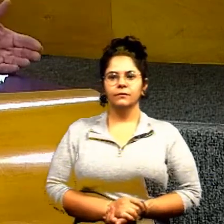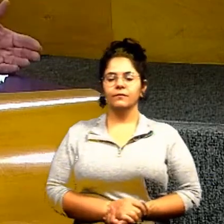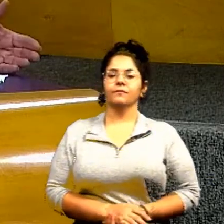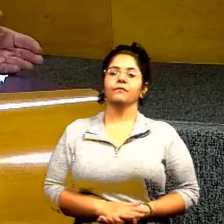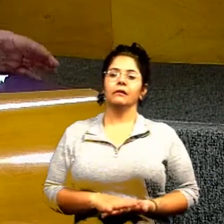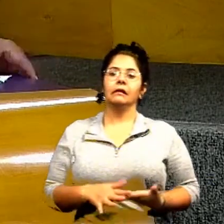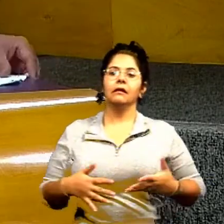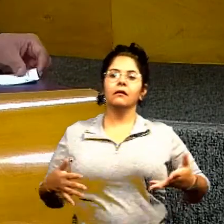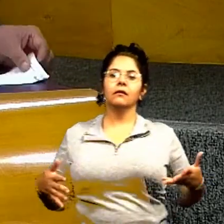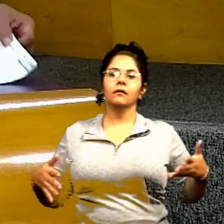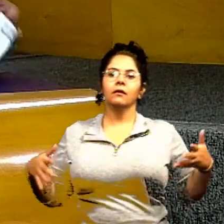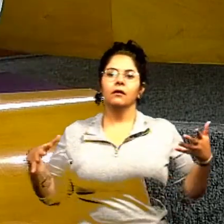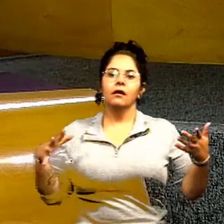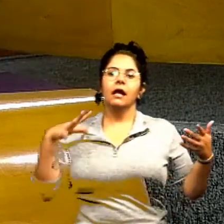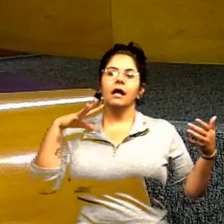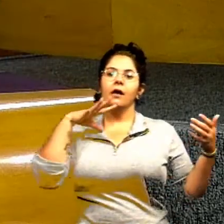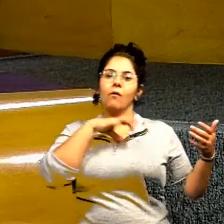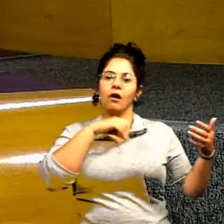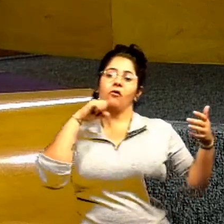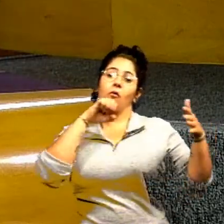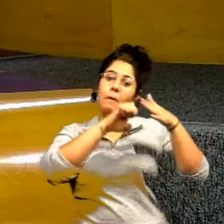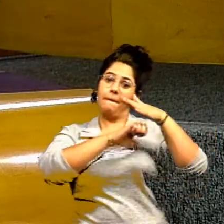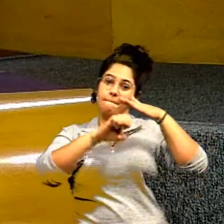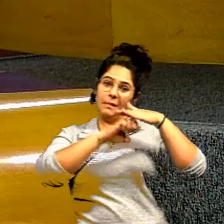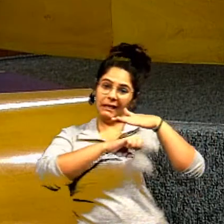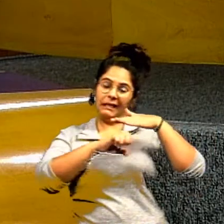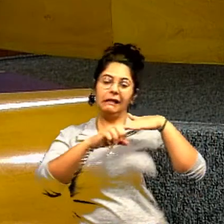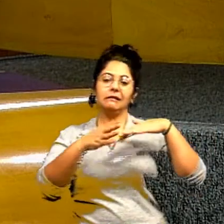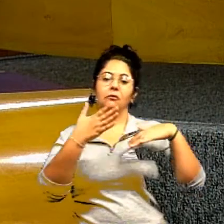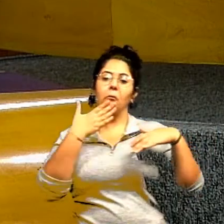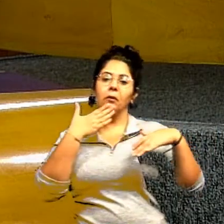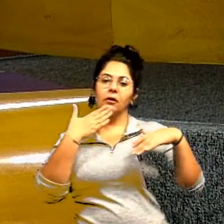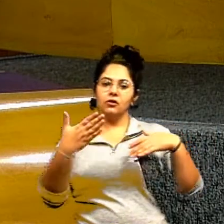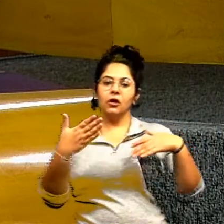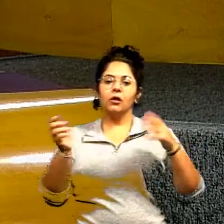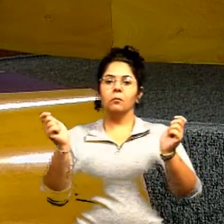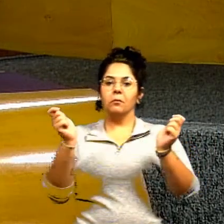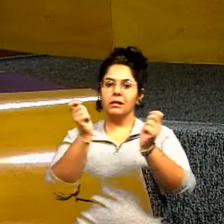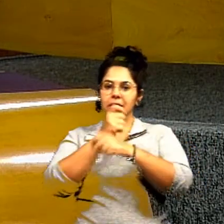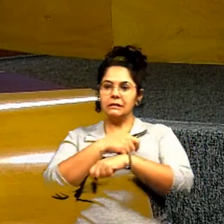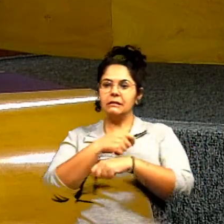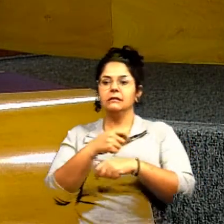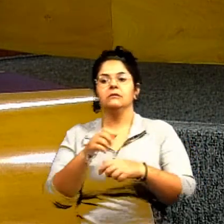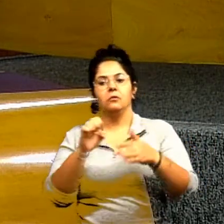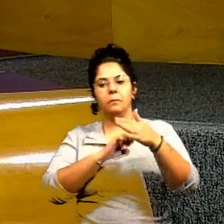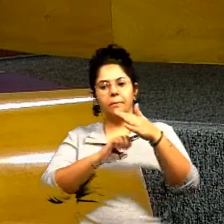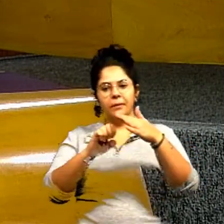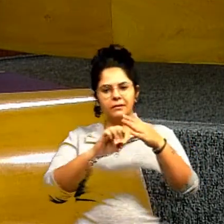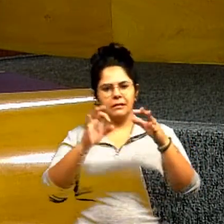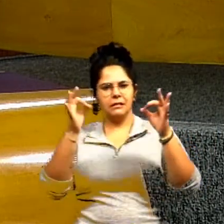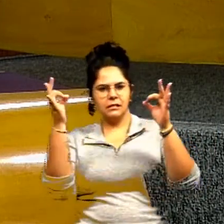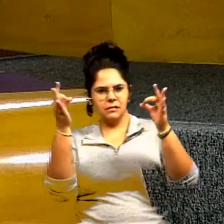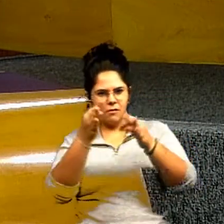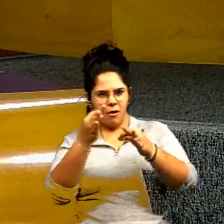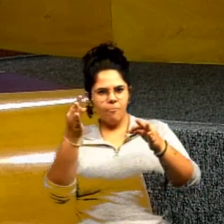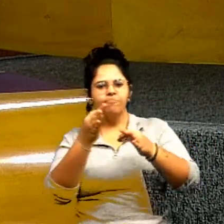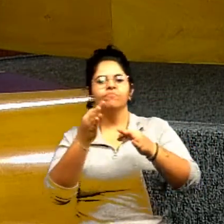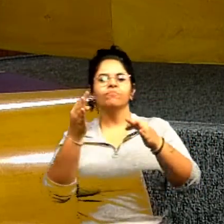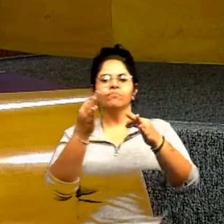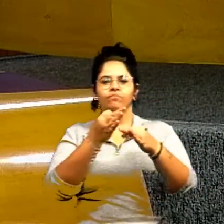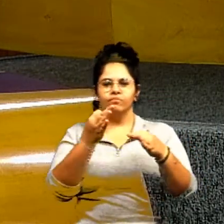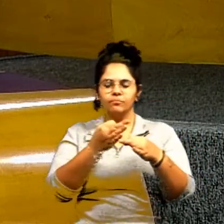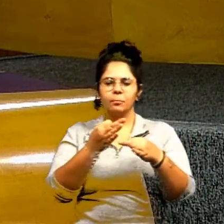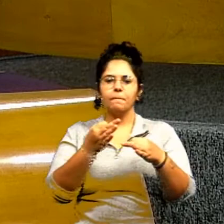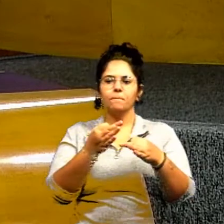Eu acho que para uma empresa participar de uma licitação, Carlin, tem que ser uma empresa idônea, que tem know-how,